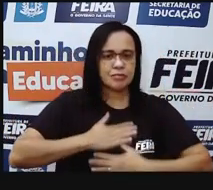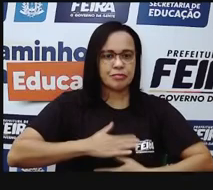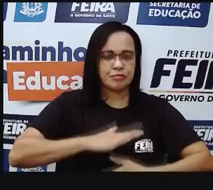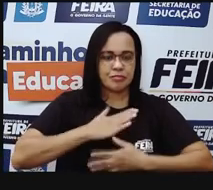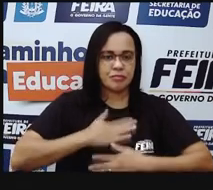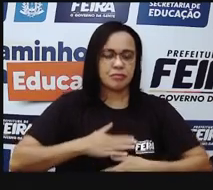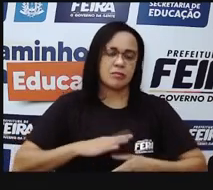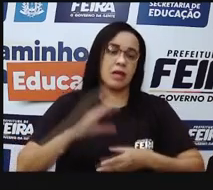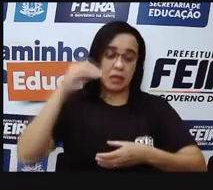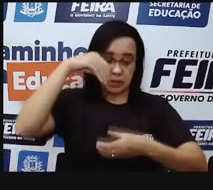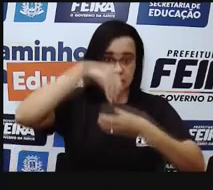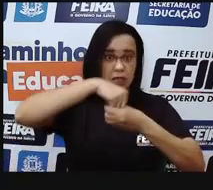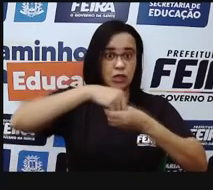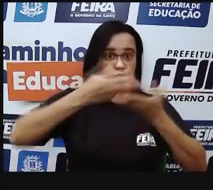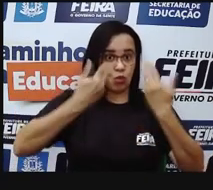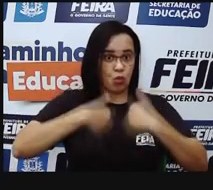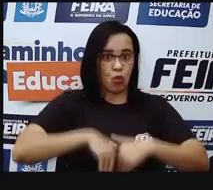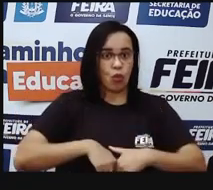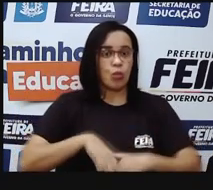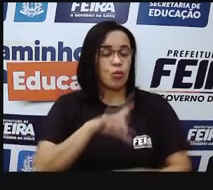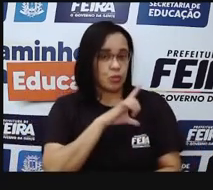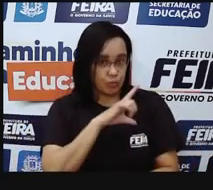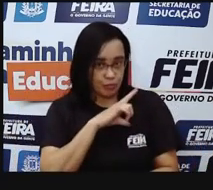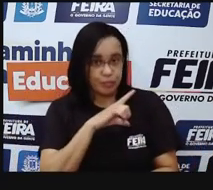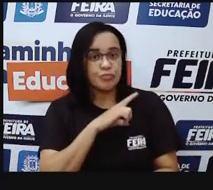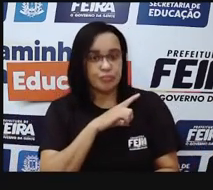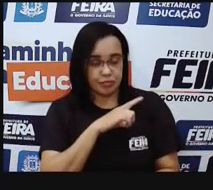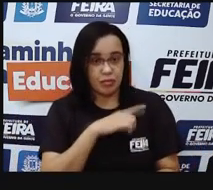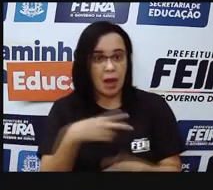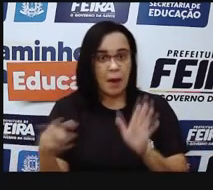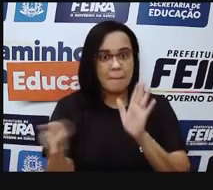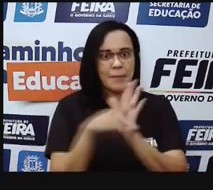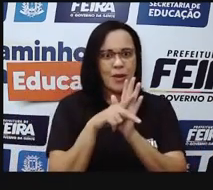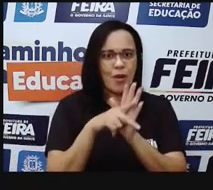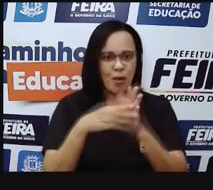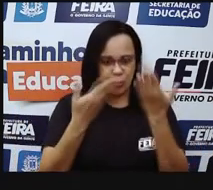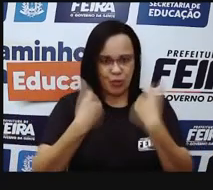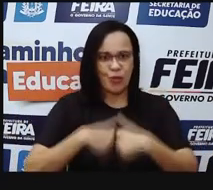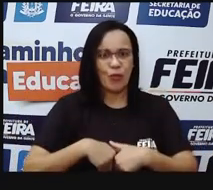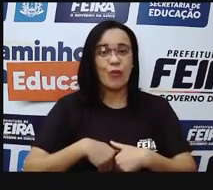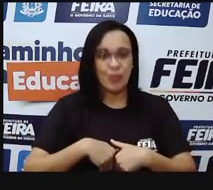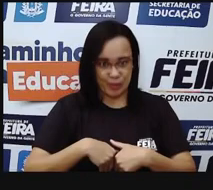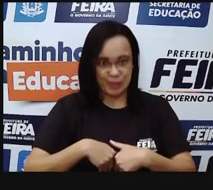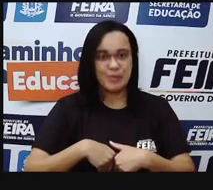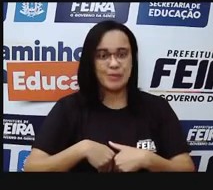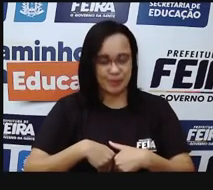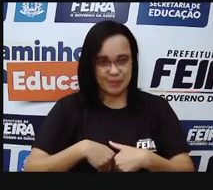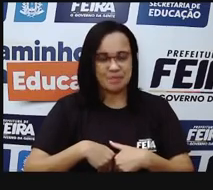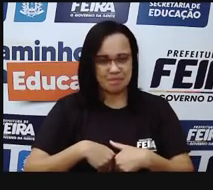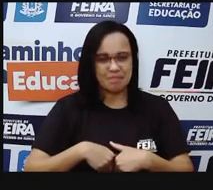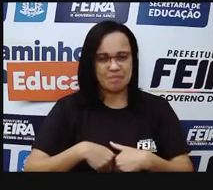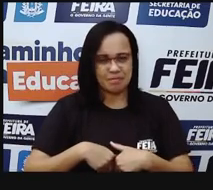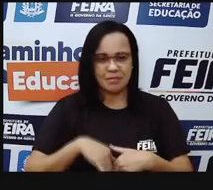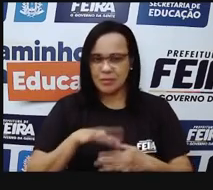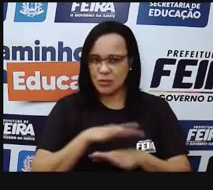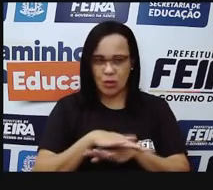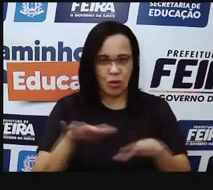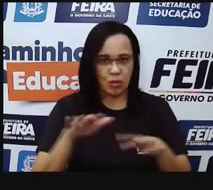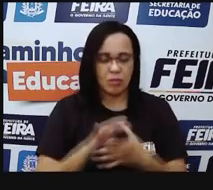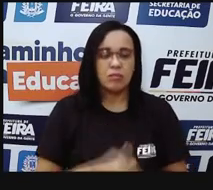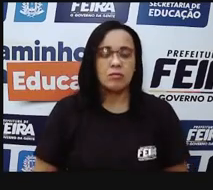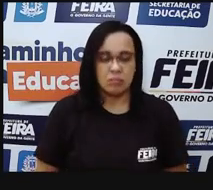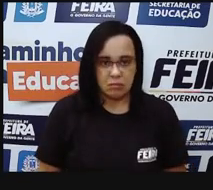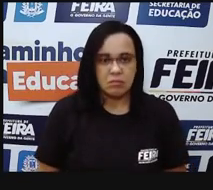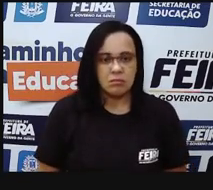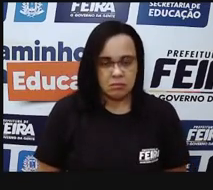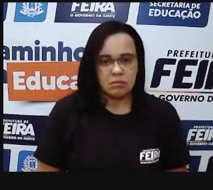Prova é diminuir 100%? Não. É um mecanismo que nós temos, mas aí a gente vai com um banco, a gente vai pra um lugar mais fresco, a gente